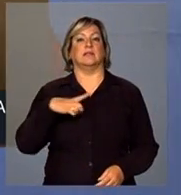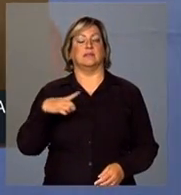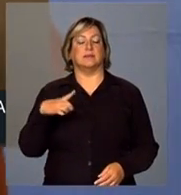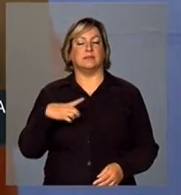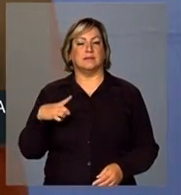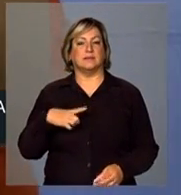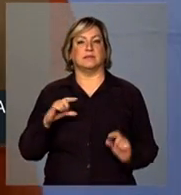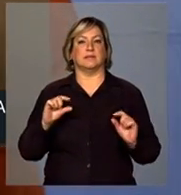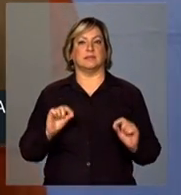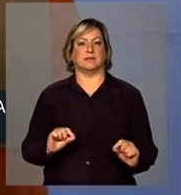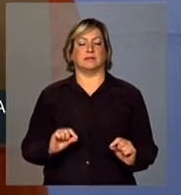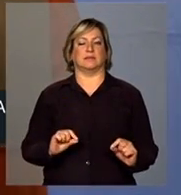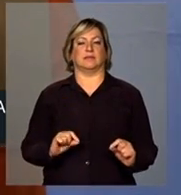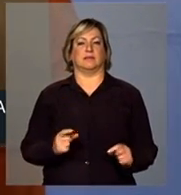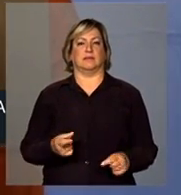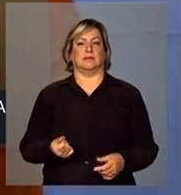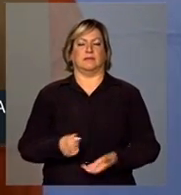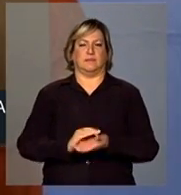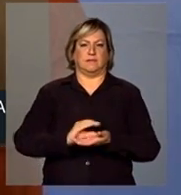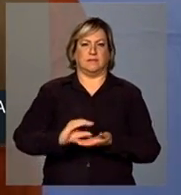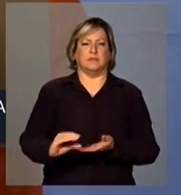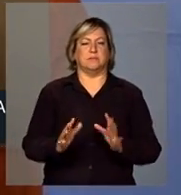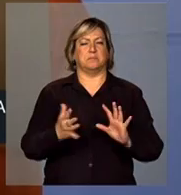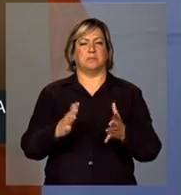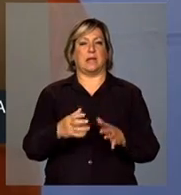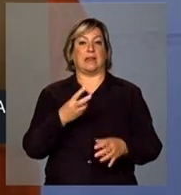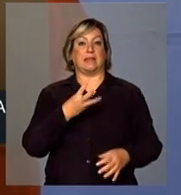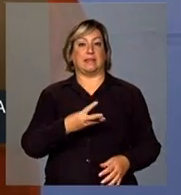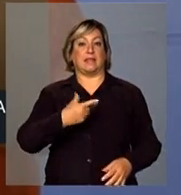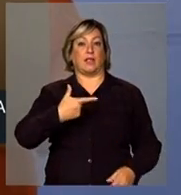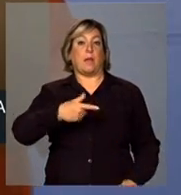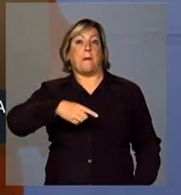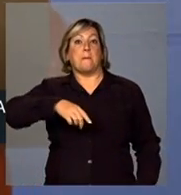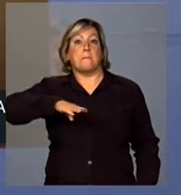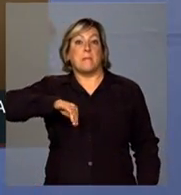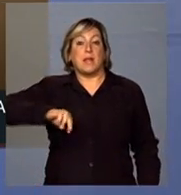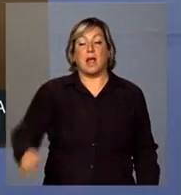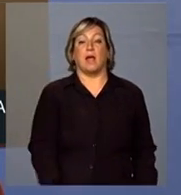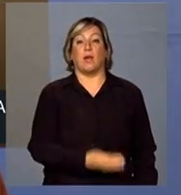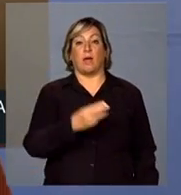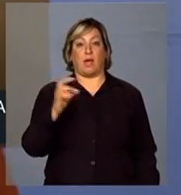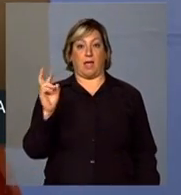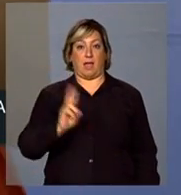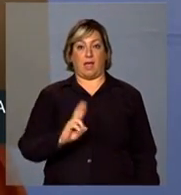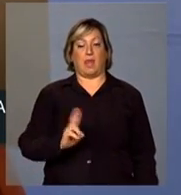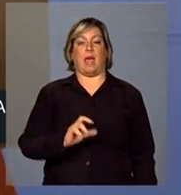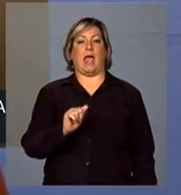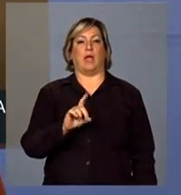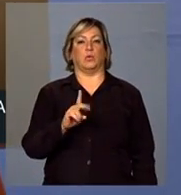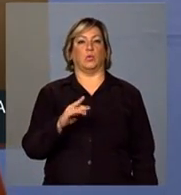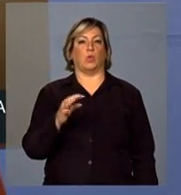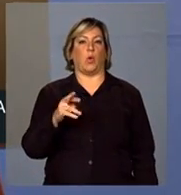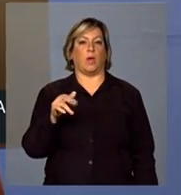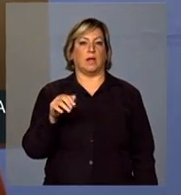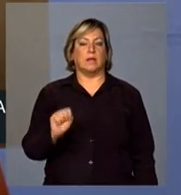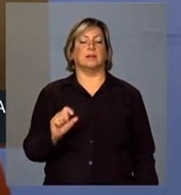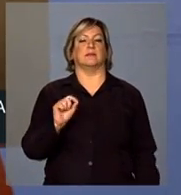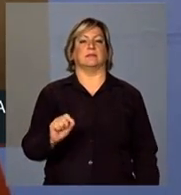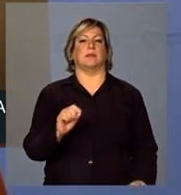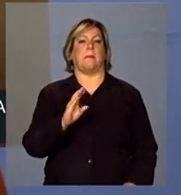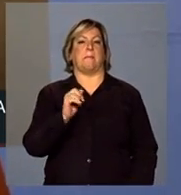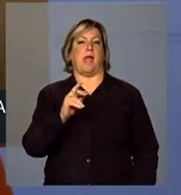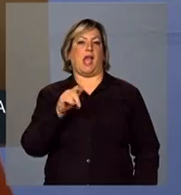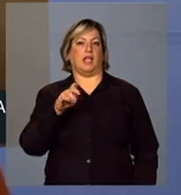investindo em torno de 32 bilhões de reais em adutoras, barragens,